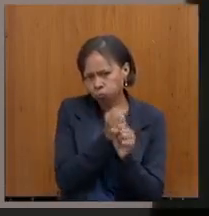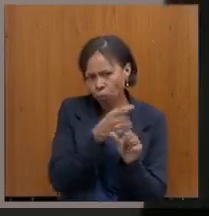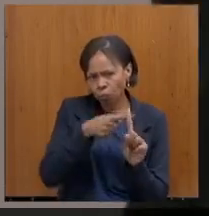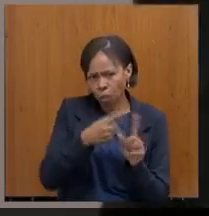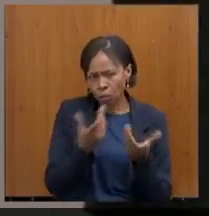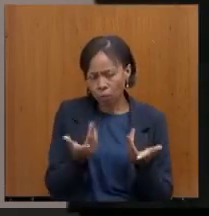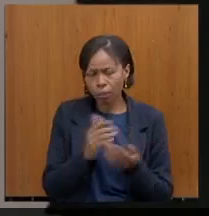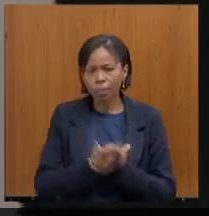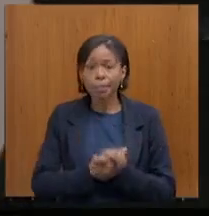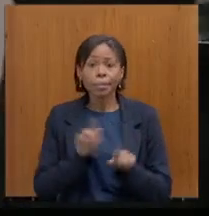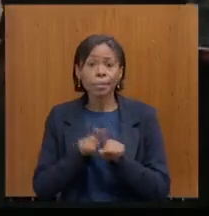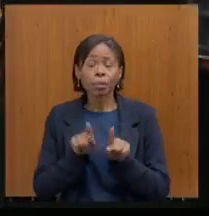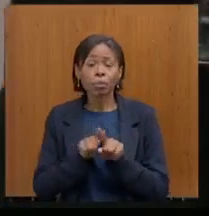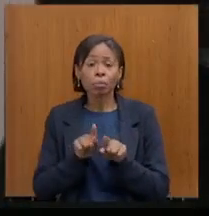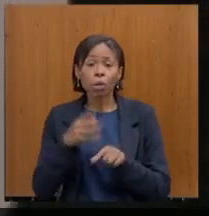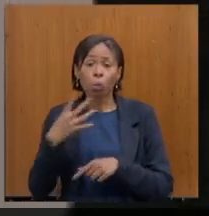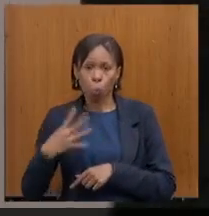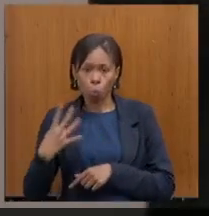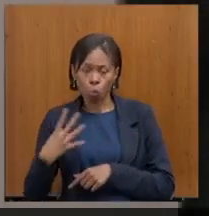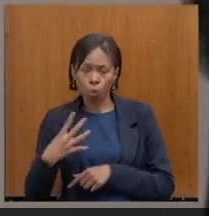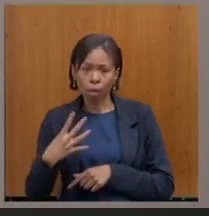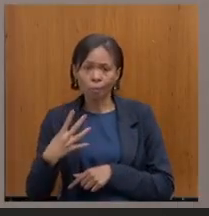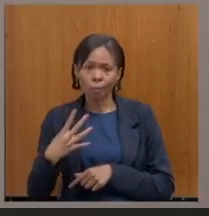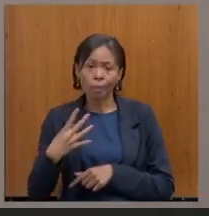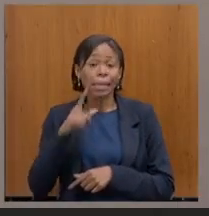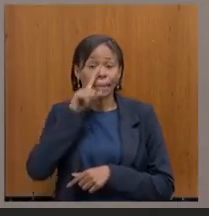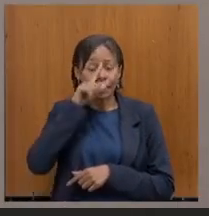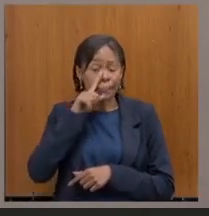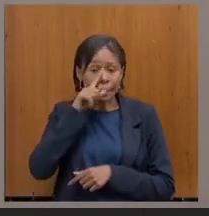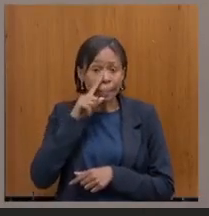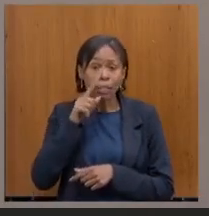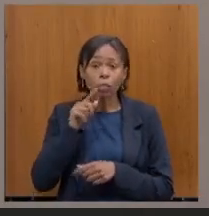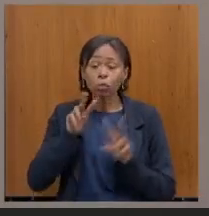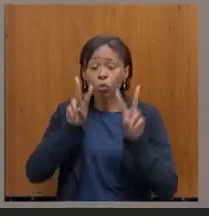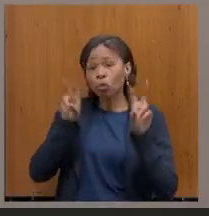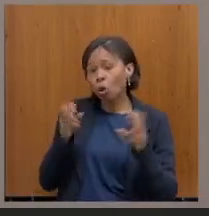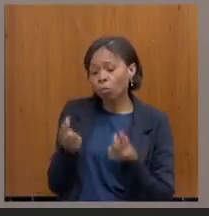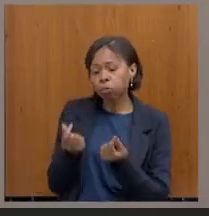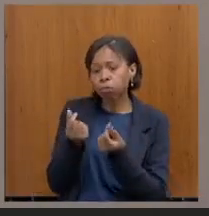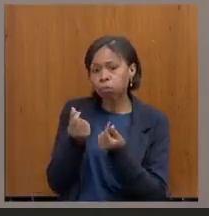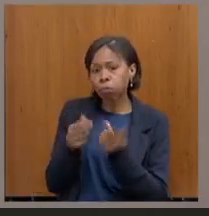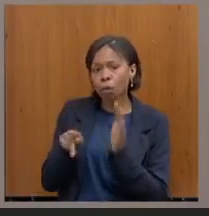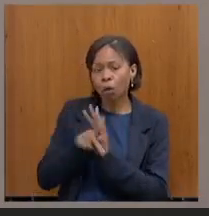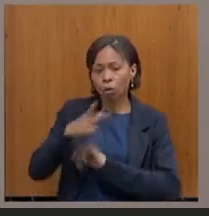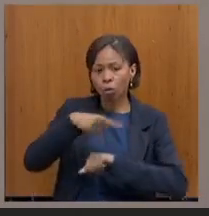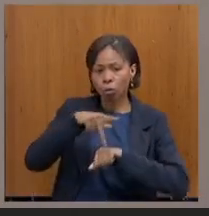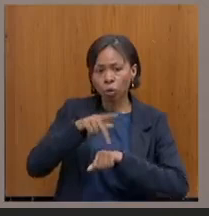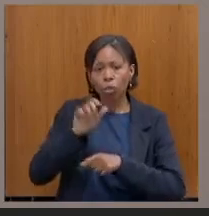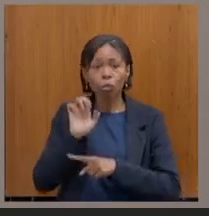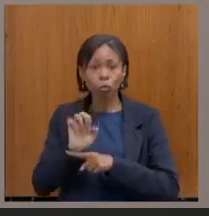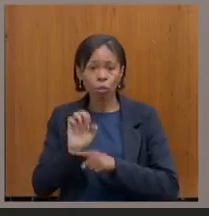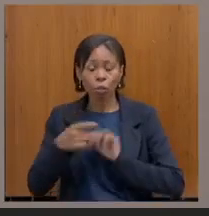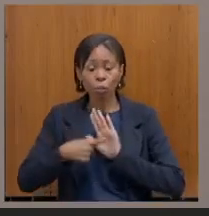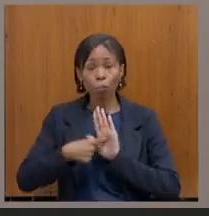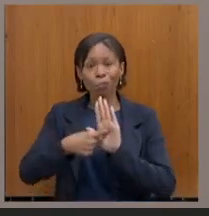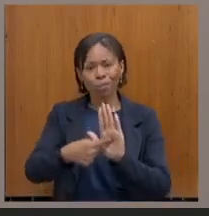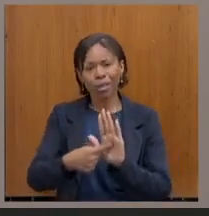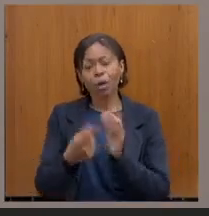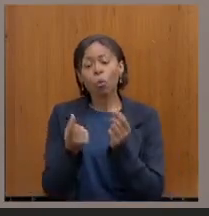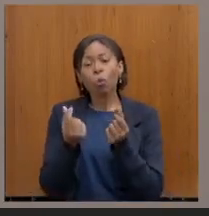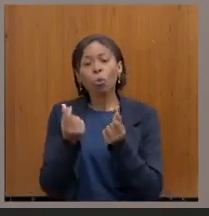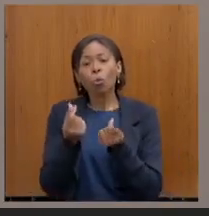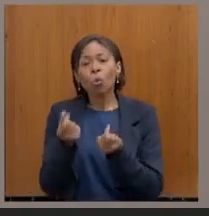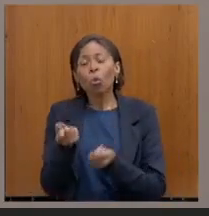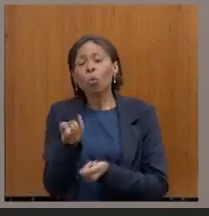elevado risco à estabilidade financeira, econômica e monetária do país ou do Estado. Informar o saldo bancário do Estado